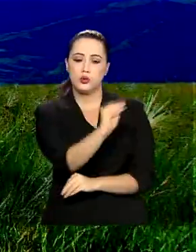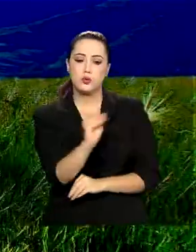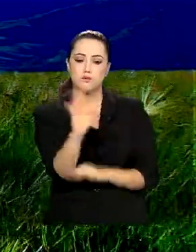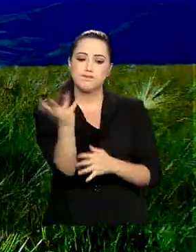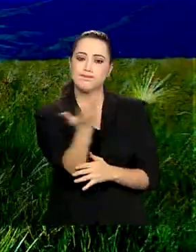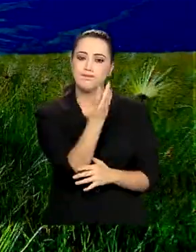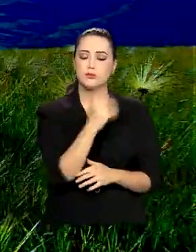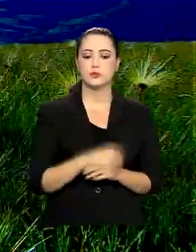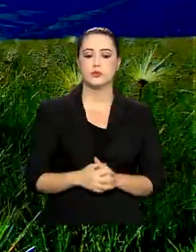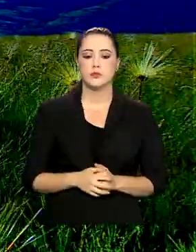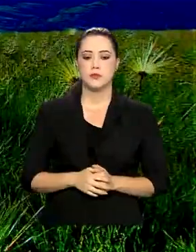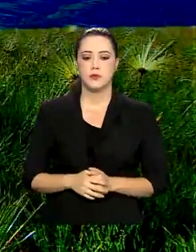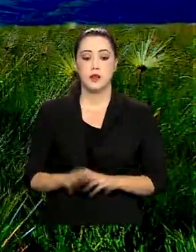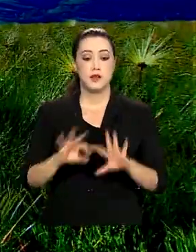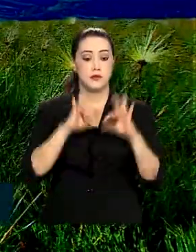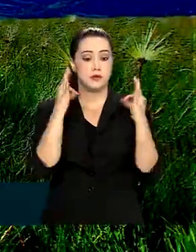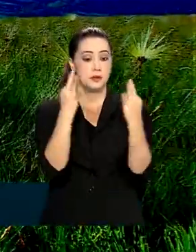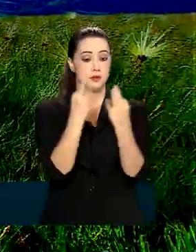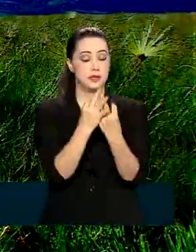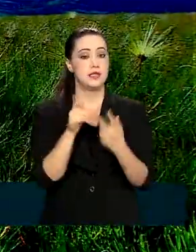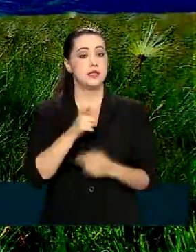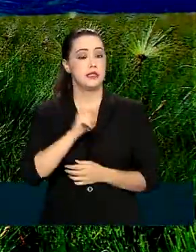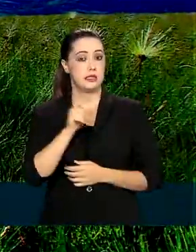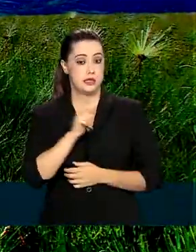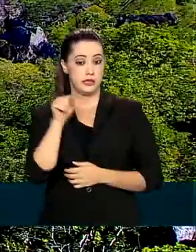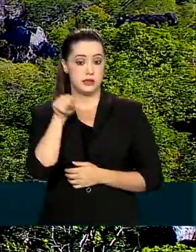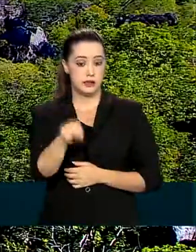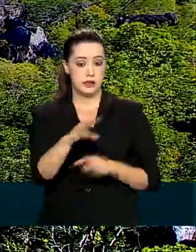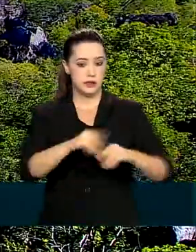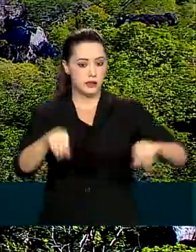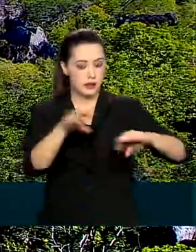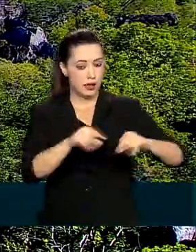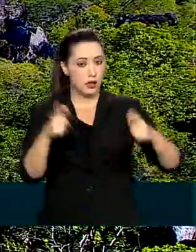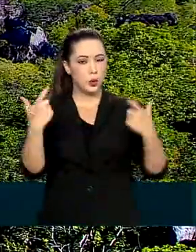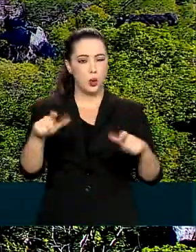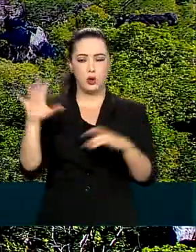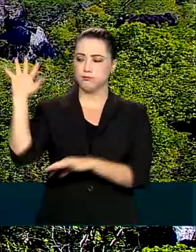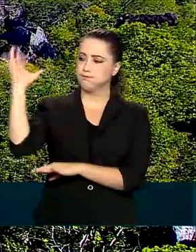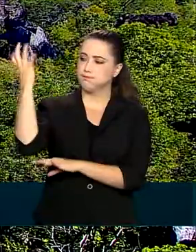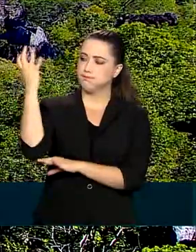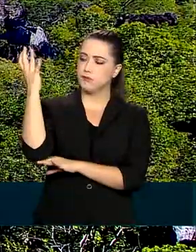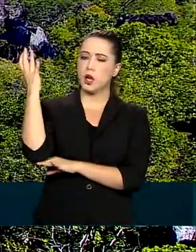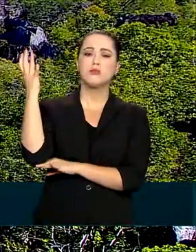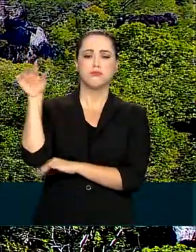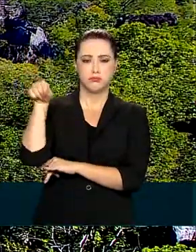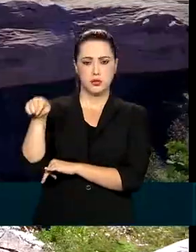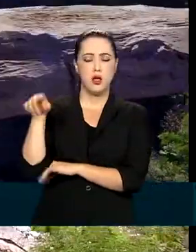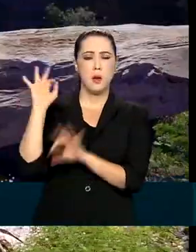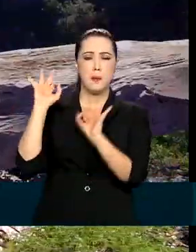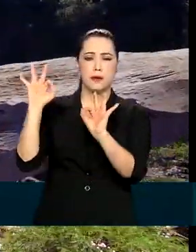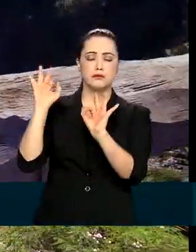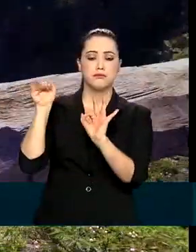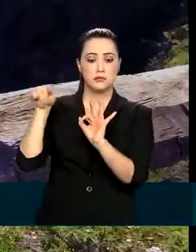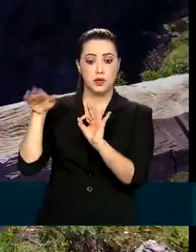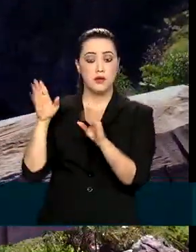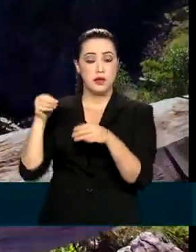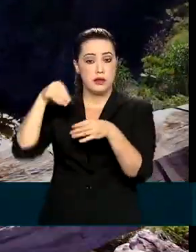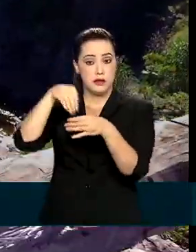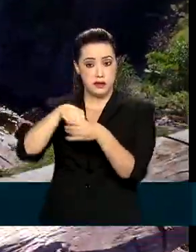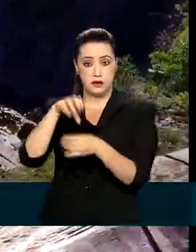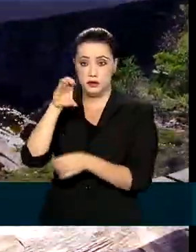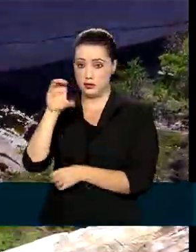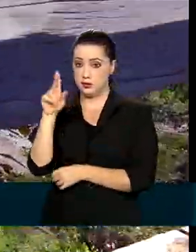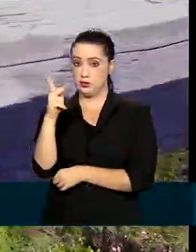Famílias que possuem terras na chamada Fazenda Bracinho, um santuário ecológico localizado no Parque Nacional da Chapada dos